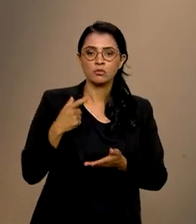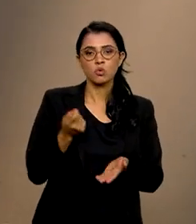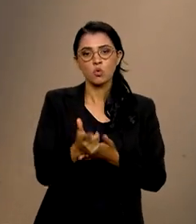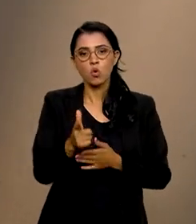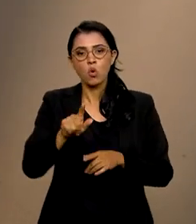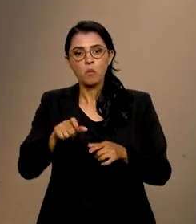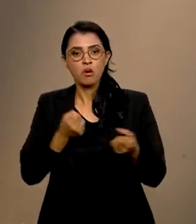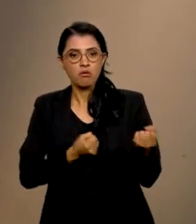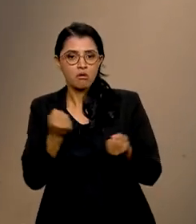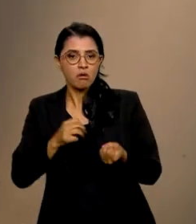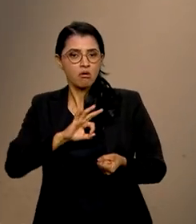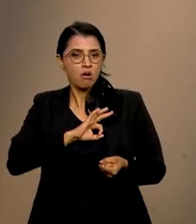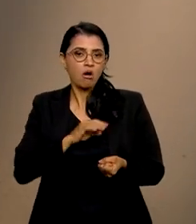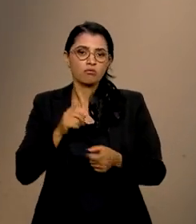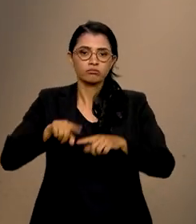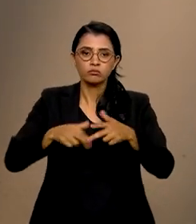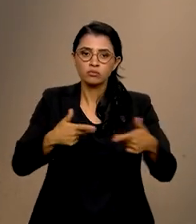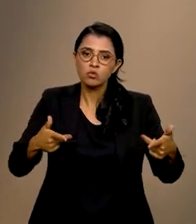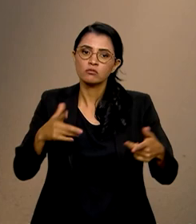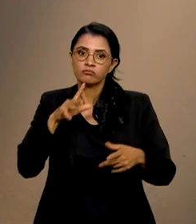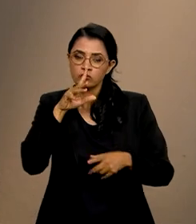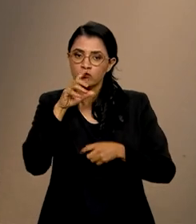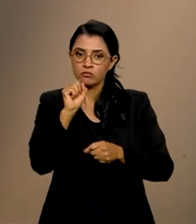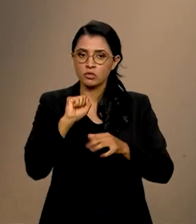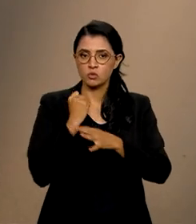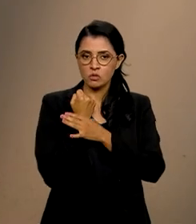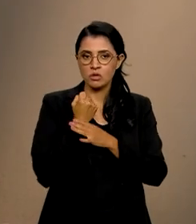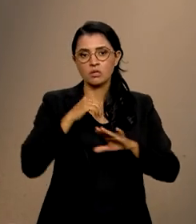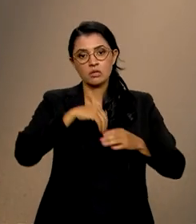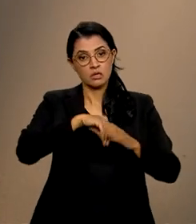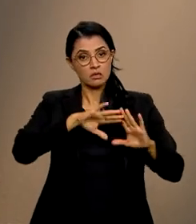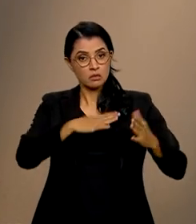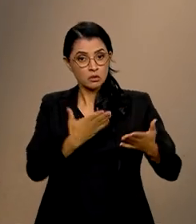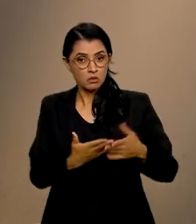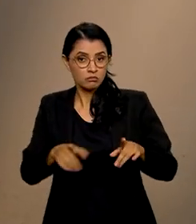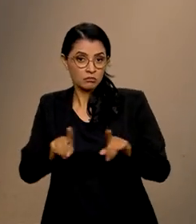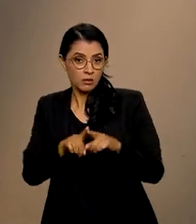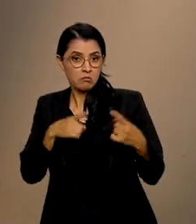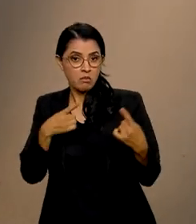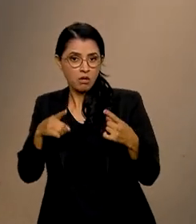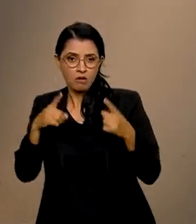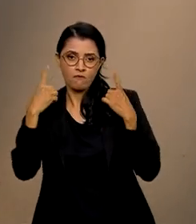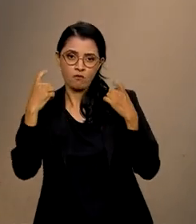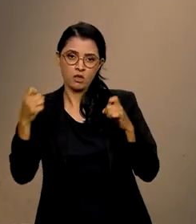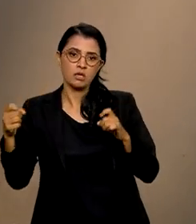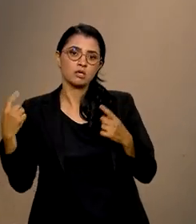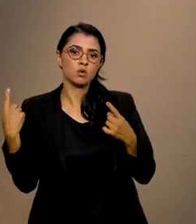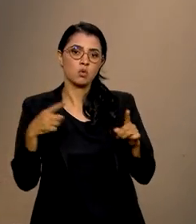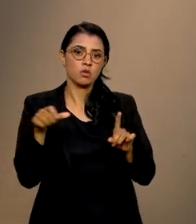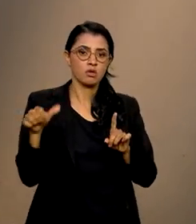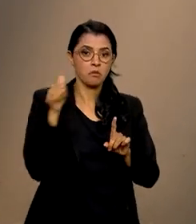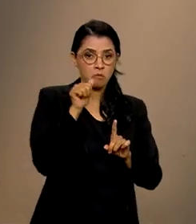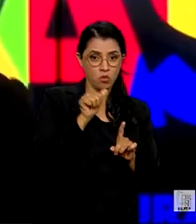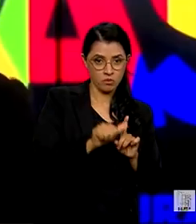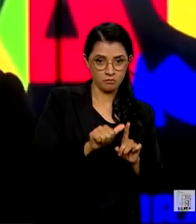viaturas e equipamentos que vão reforçar a segurança nas escolas e também combater a violência contra a mulher.